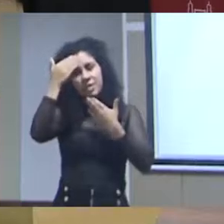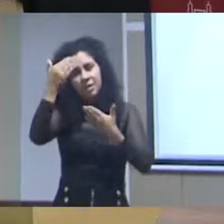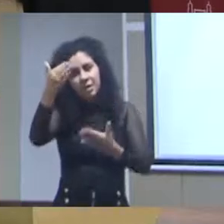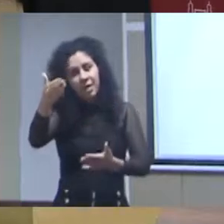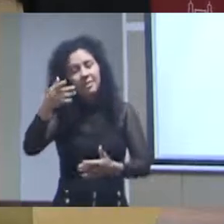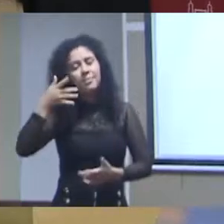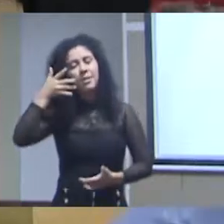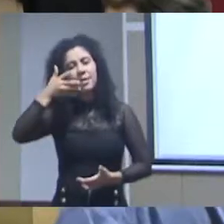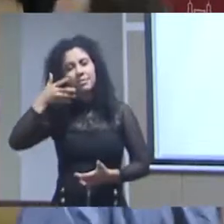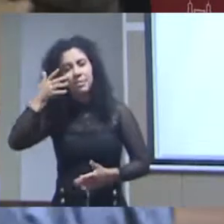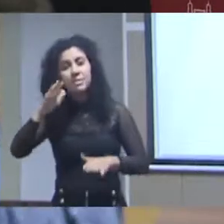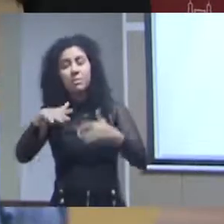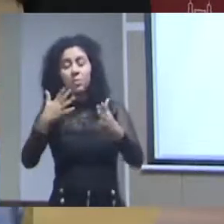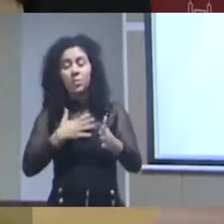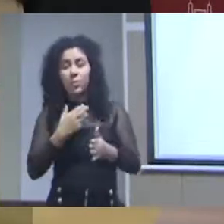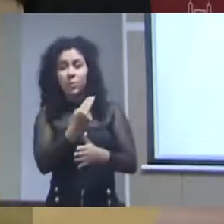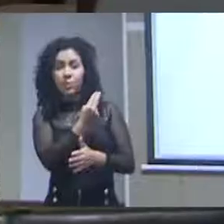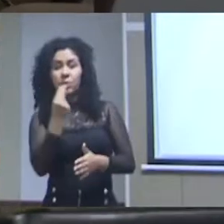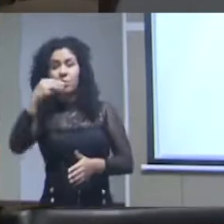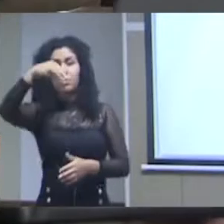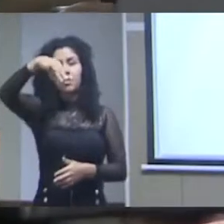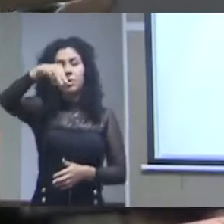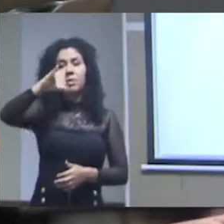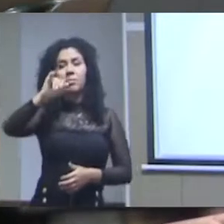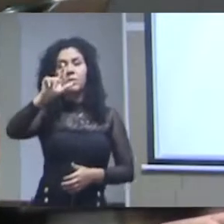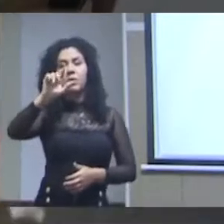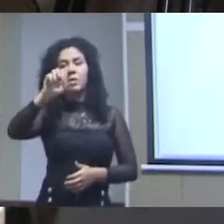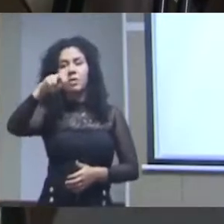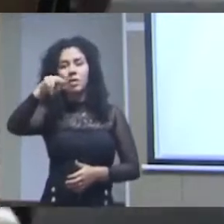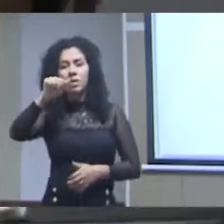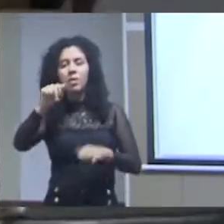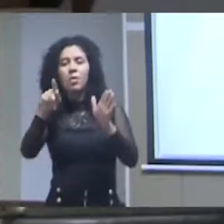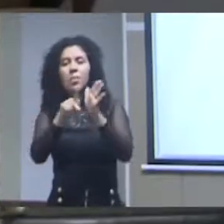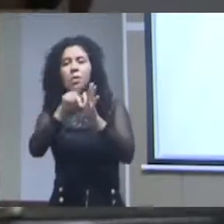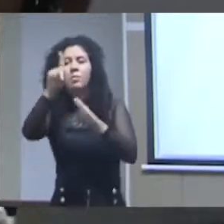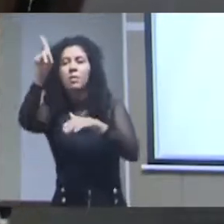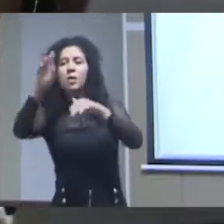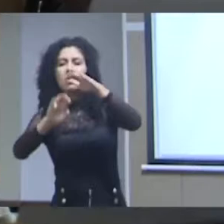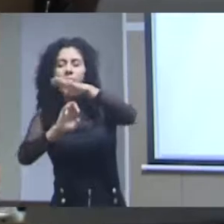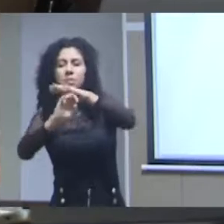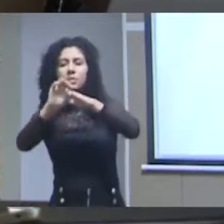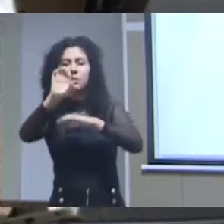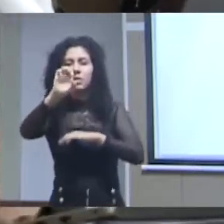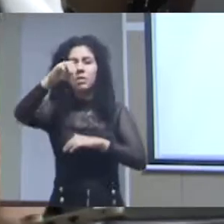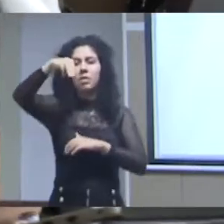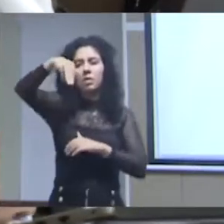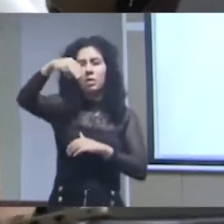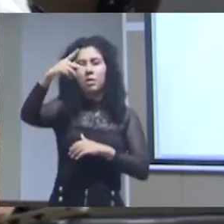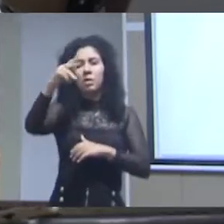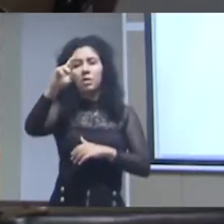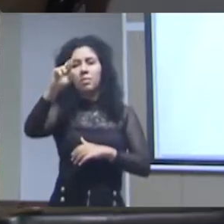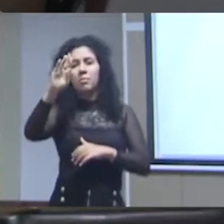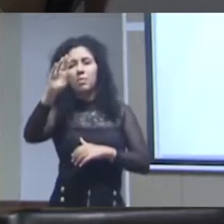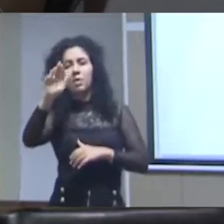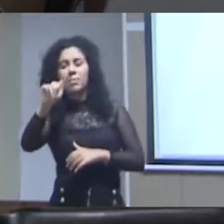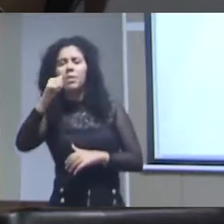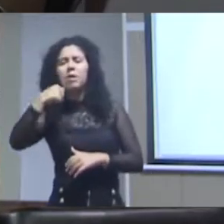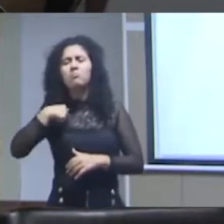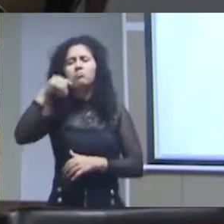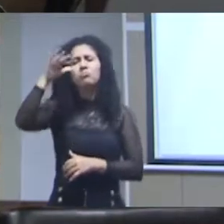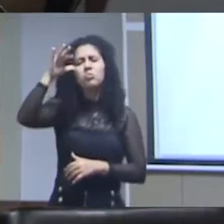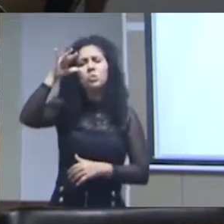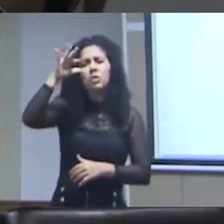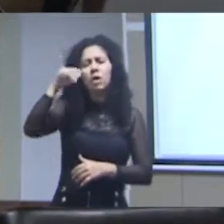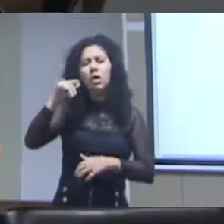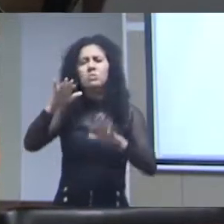para o Eduardo Dalsin mas na verdade uma curiosidade que eu fiquei quando você falou sobre as iniciativas que vocês tiveram no Jardim